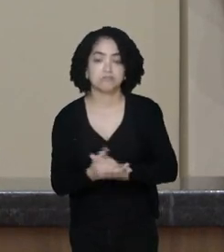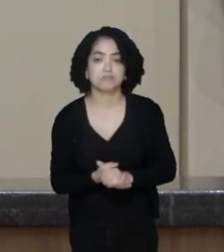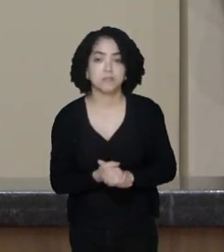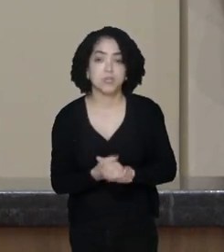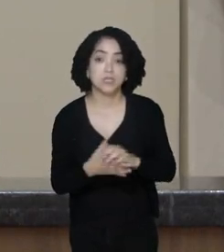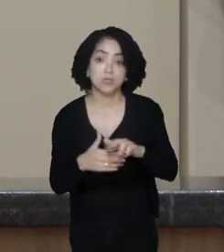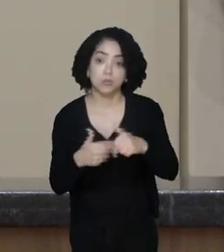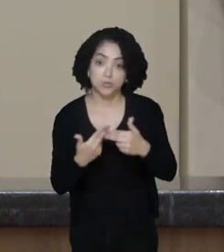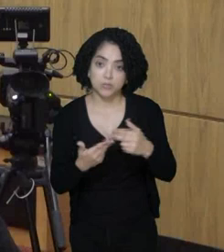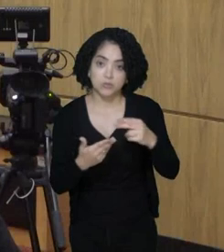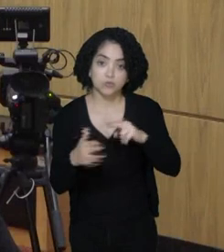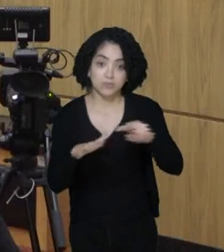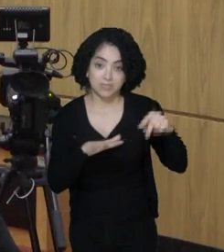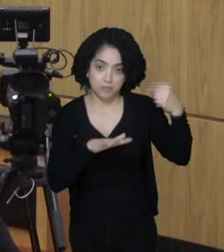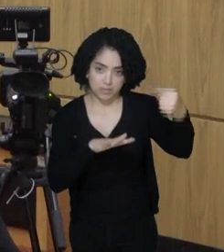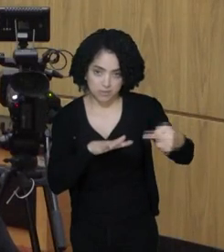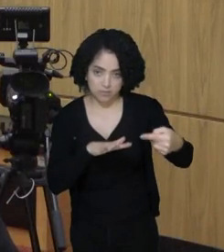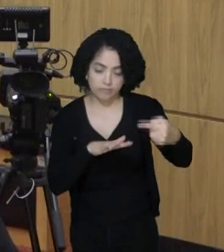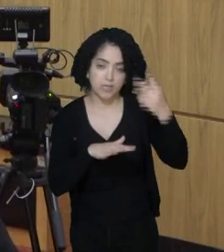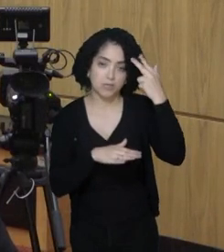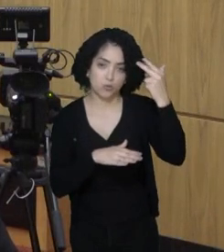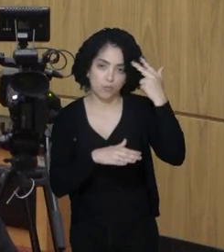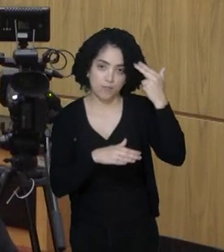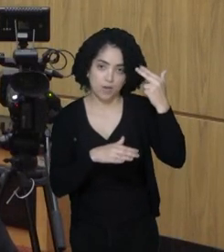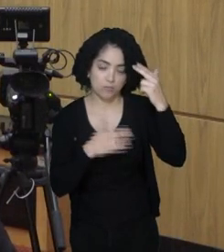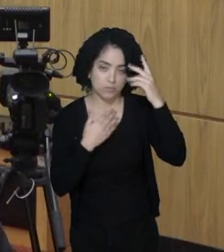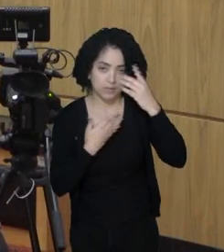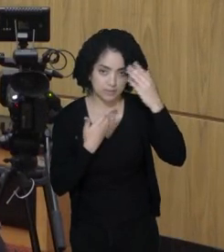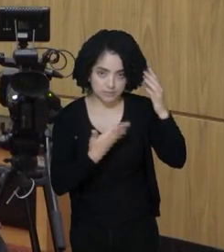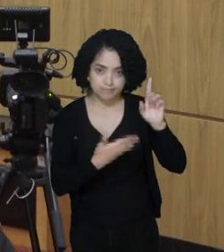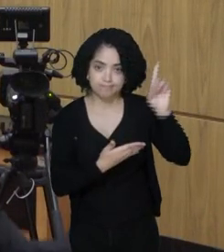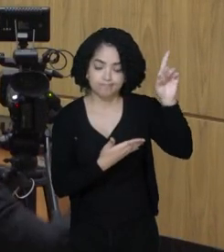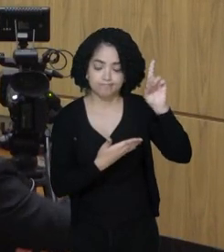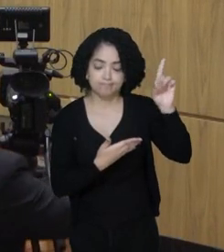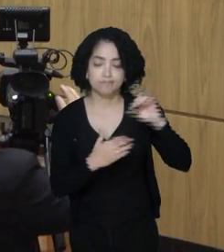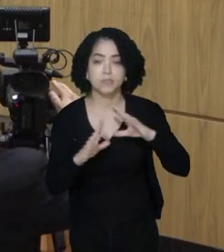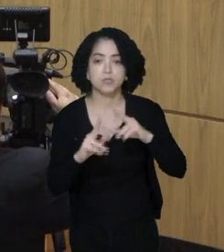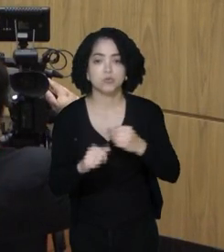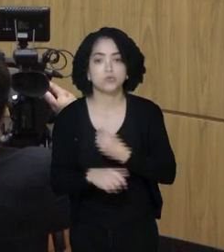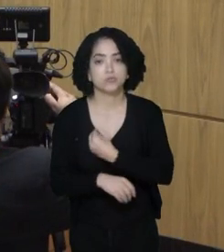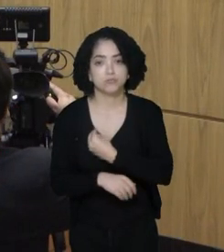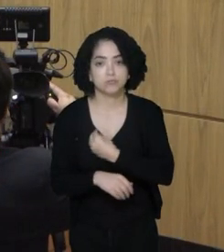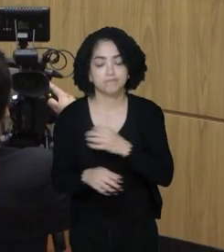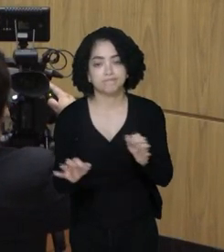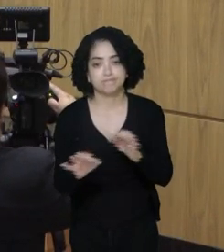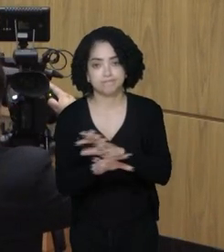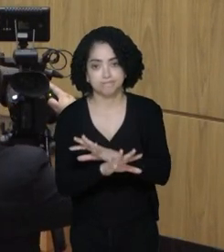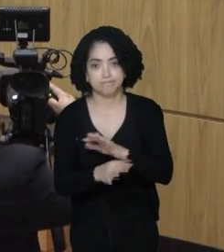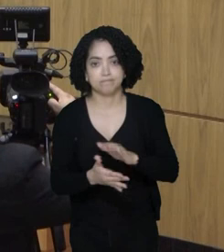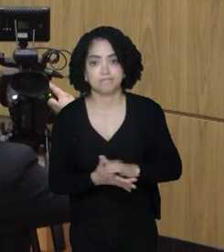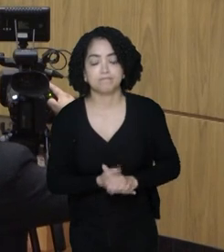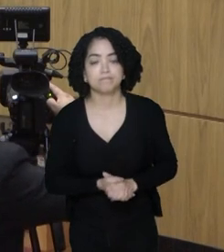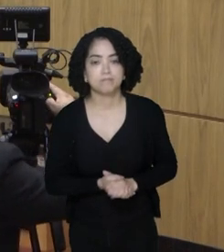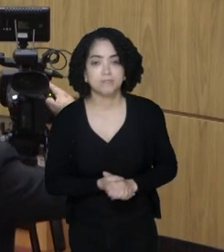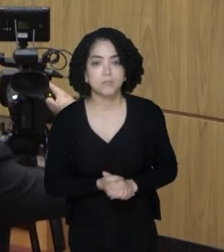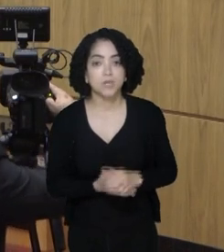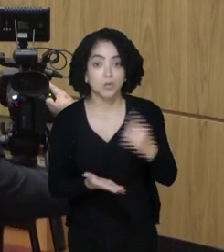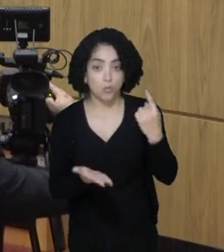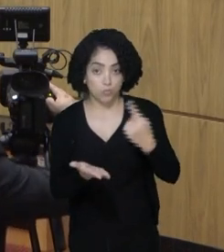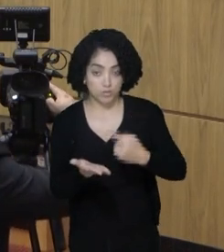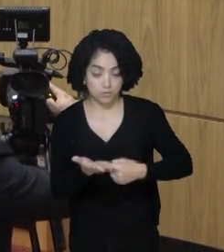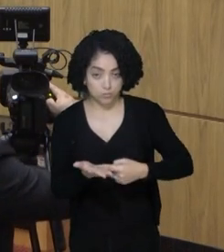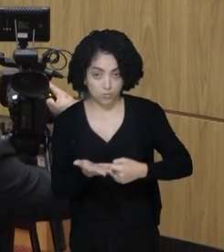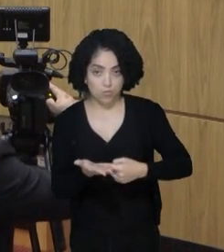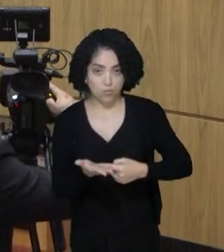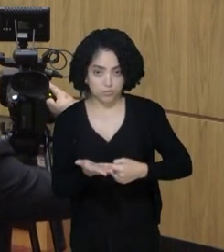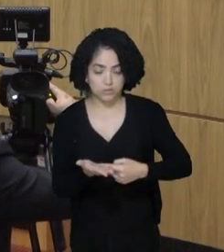portanto, semana que vem volta ao normal. Agradecendo a Deus e a todos que compareceram, dou por encerrada a presente sessão, convocando outra